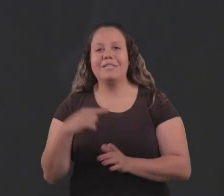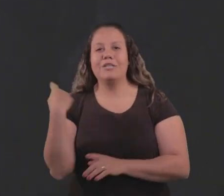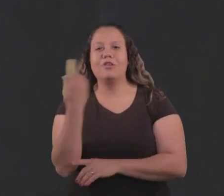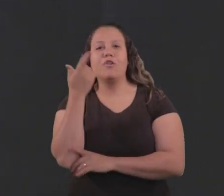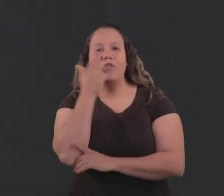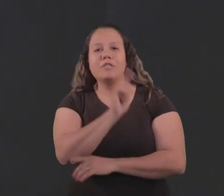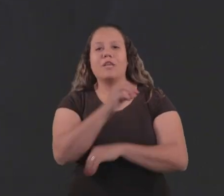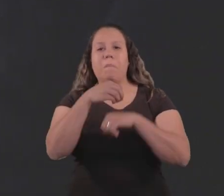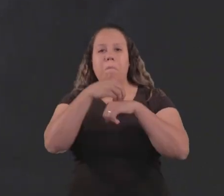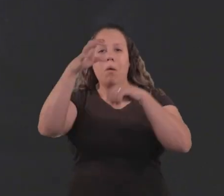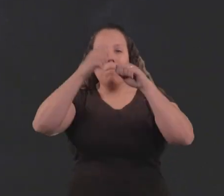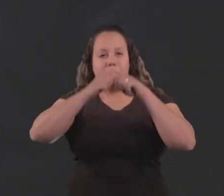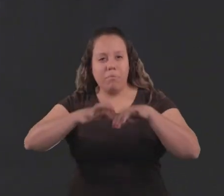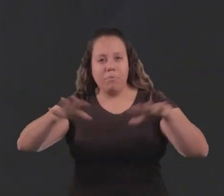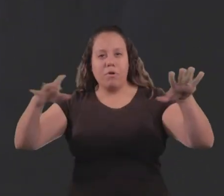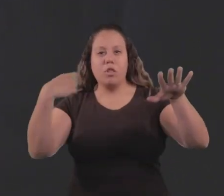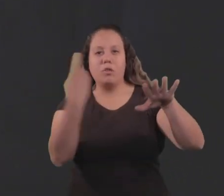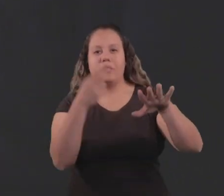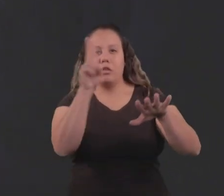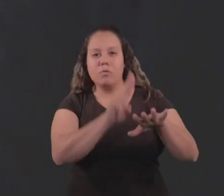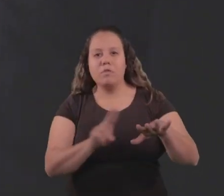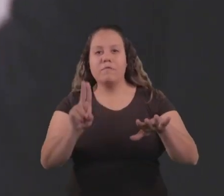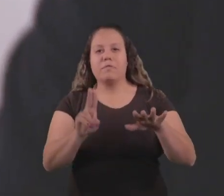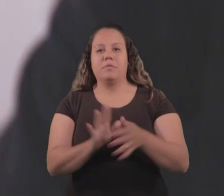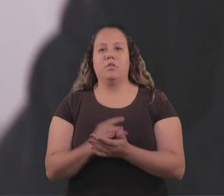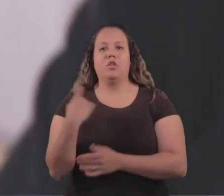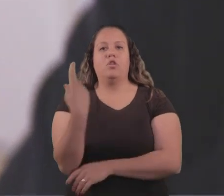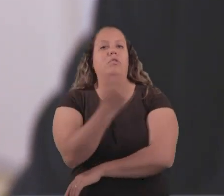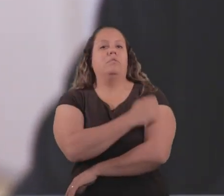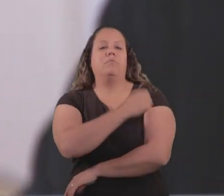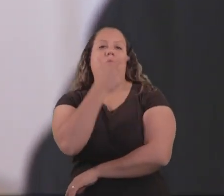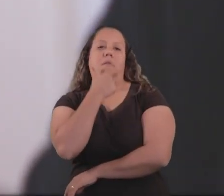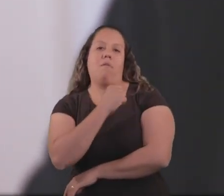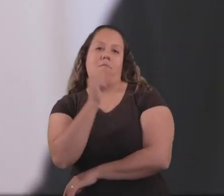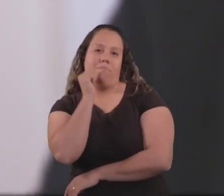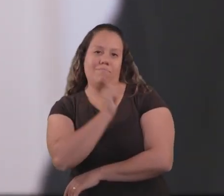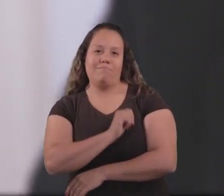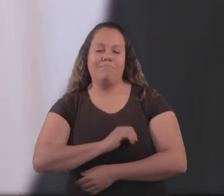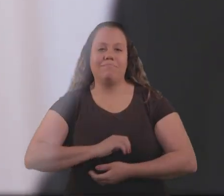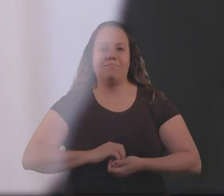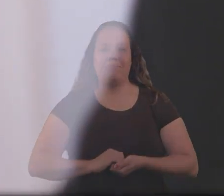conseguimos multiplicar a nossa universidade, os nossos alunos, nossas alunas.